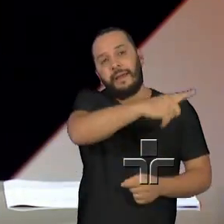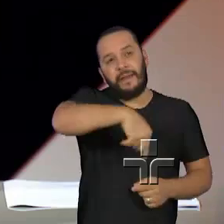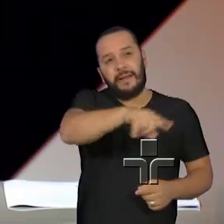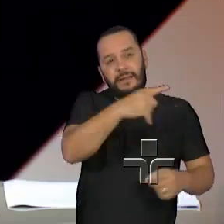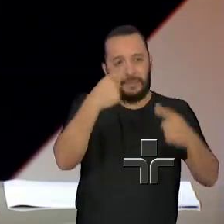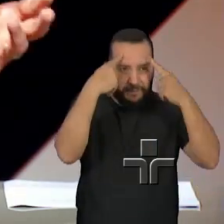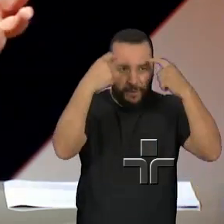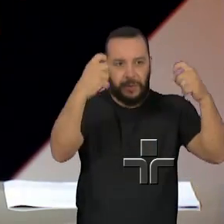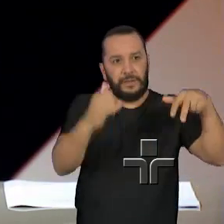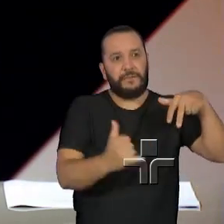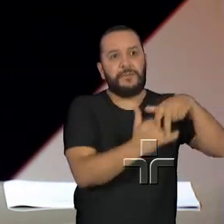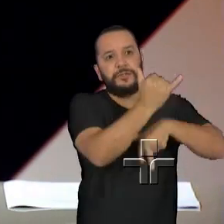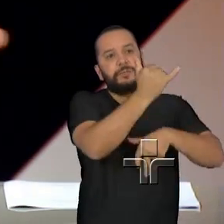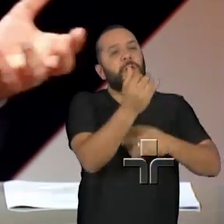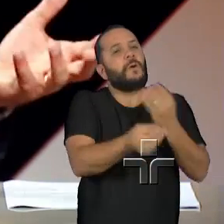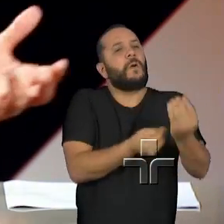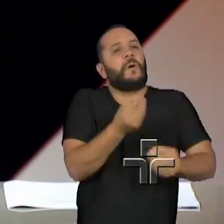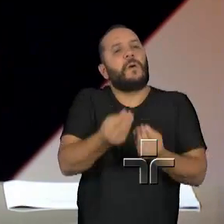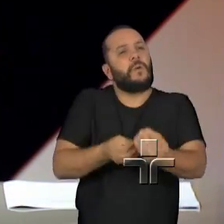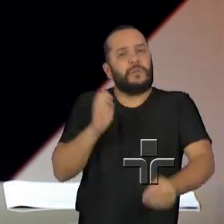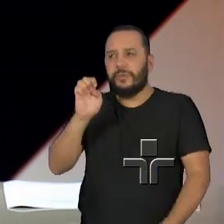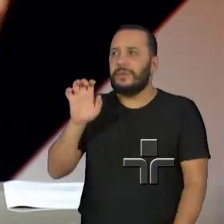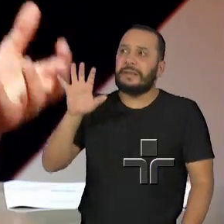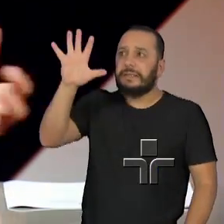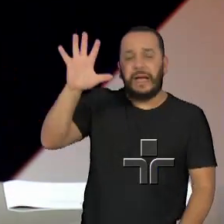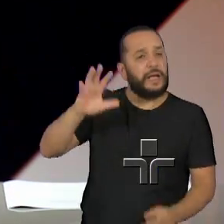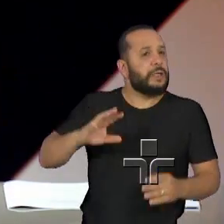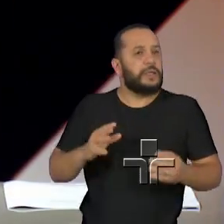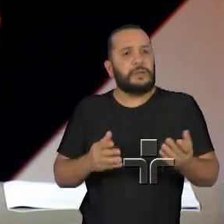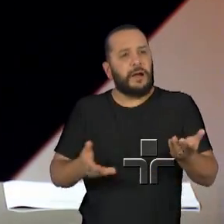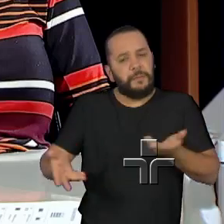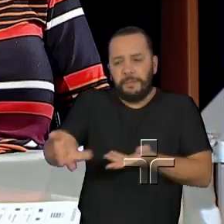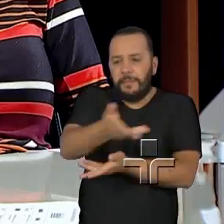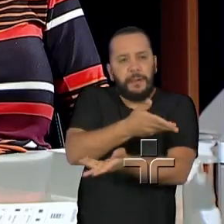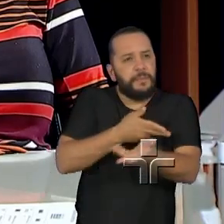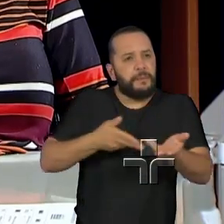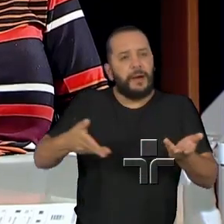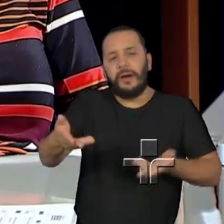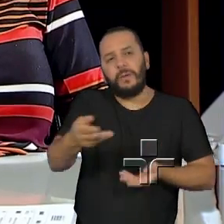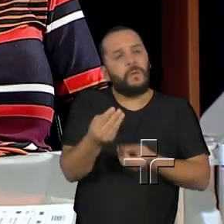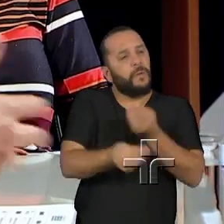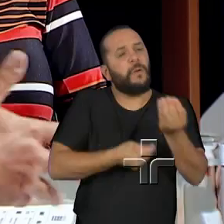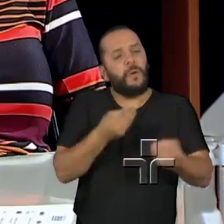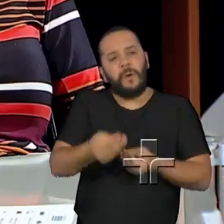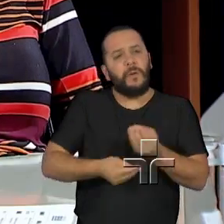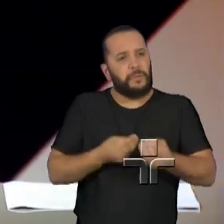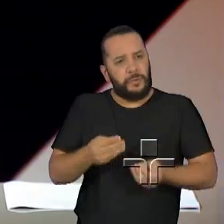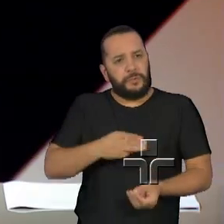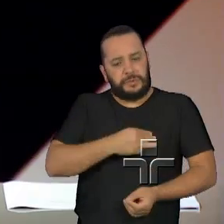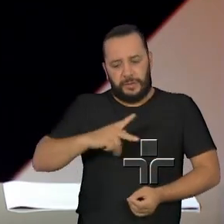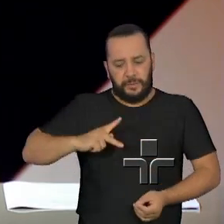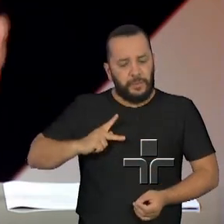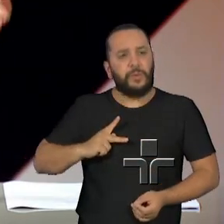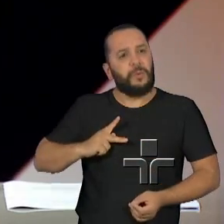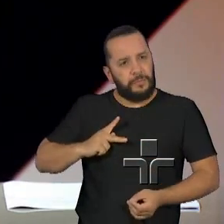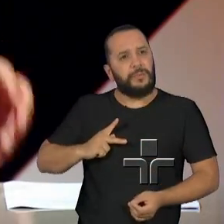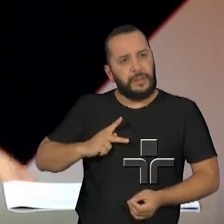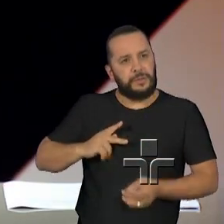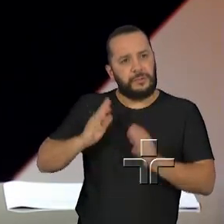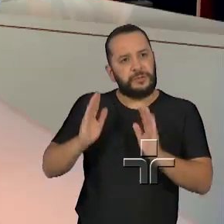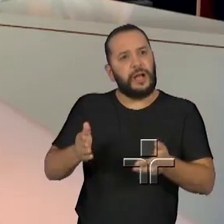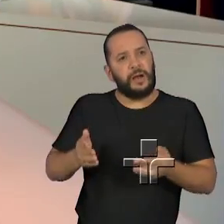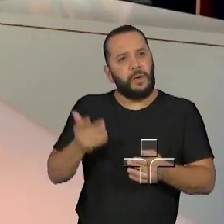Como é que funciona no Estado todo essa integração, esses contatos? Como é que o Ministério Público efetiva essa